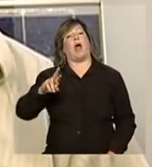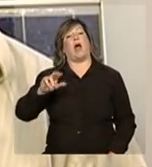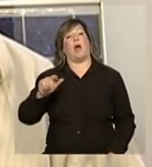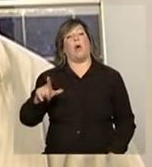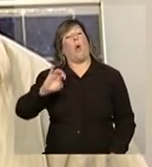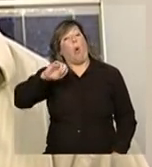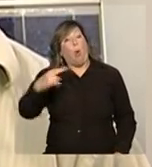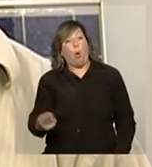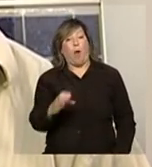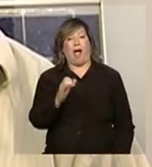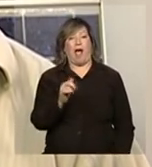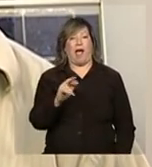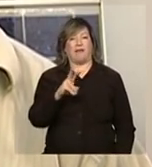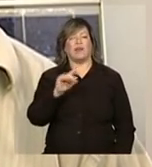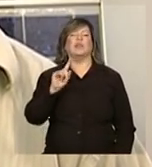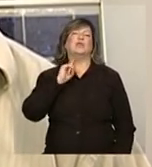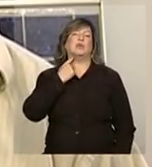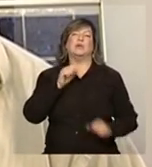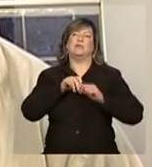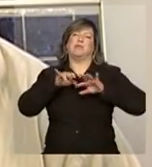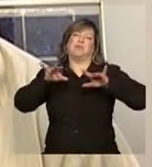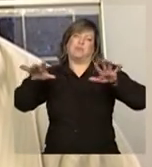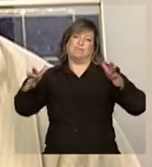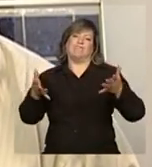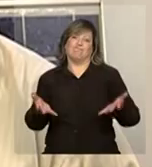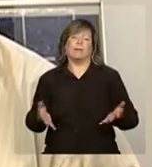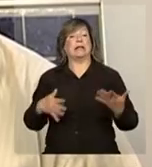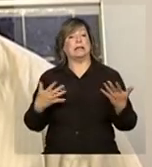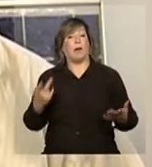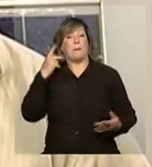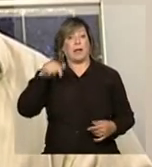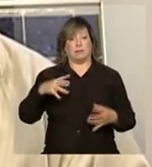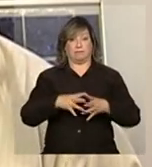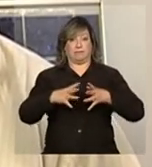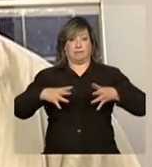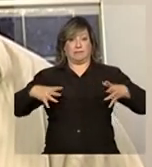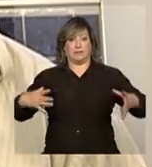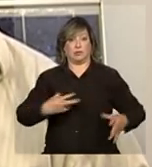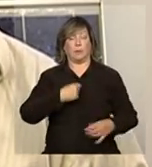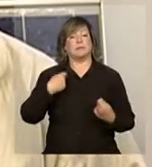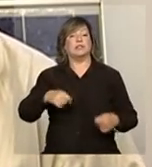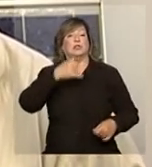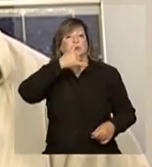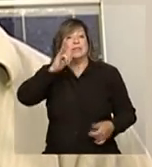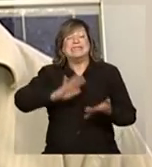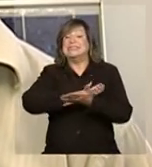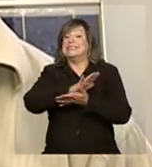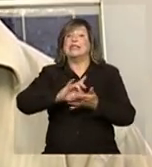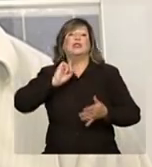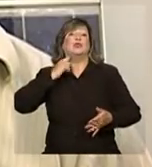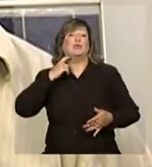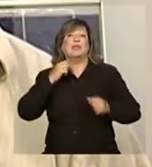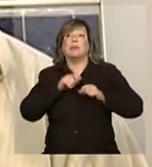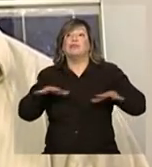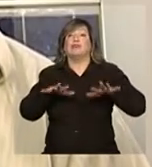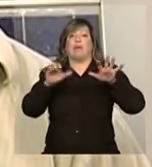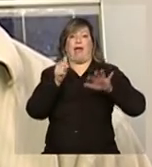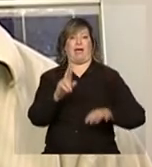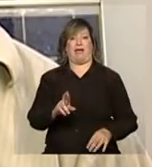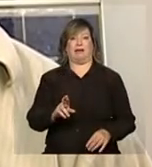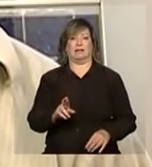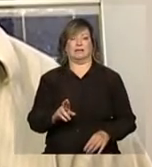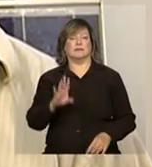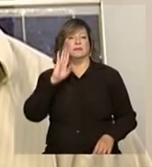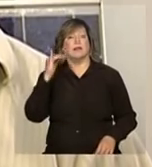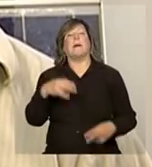você está poluindo muito o meio ambiente. Então, para ter um crescimento sustentável, você tem que gerar mais energia sem agredir o meio ambiente. E com isso, entra